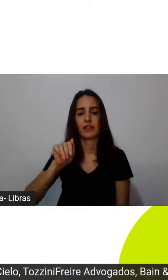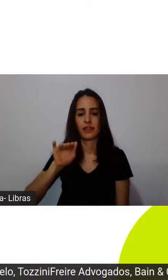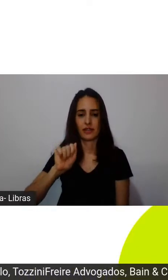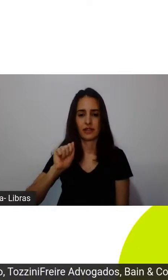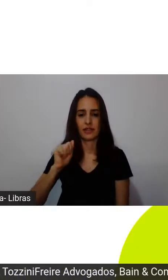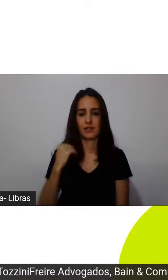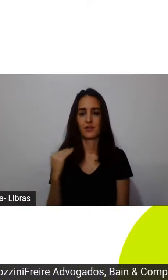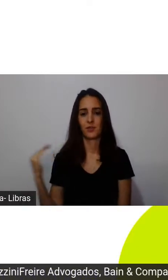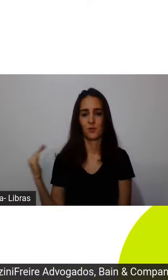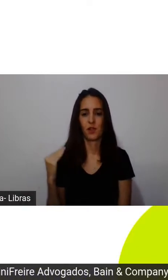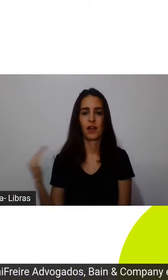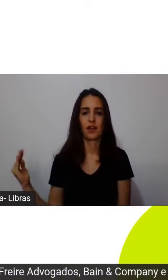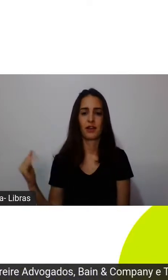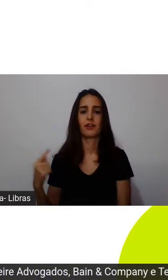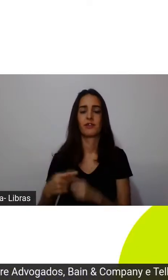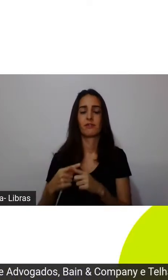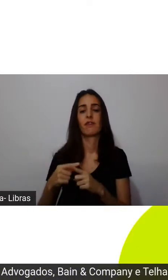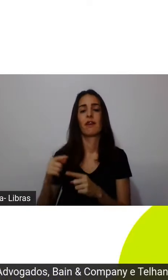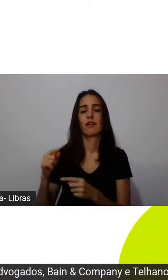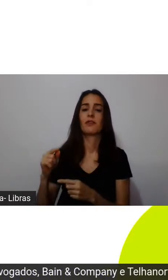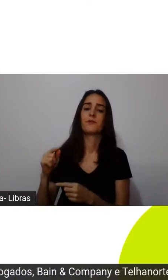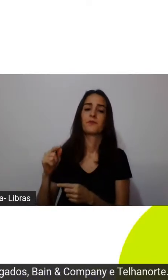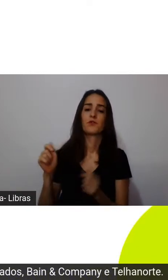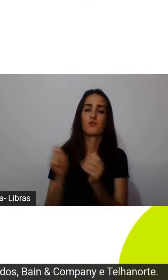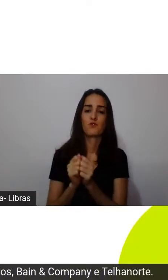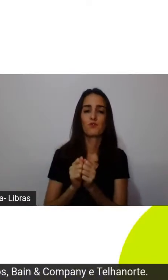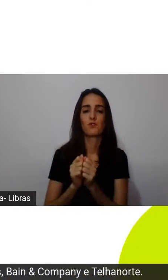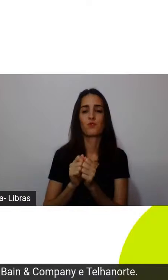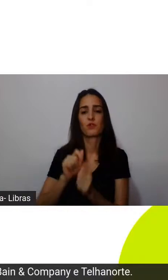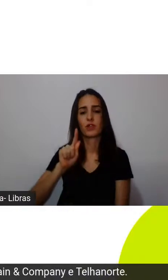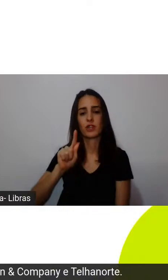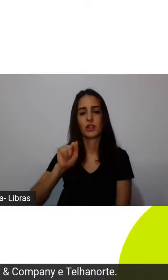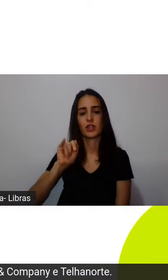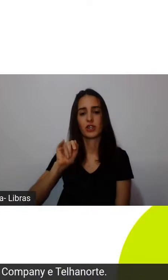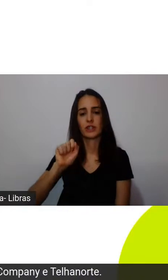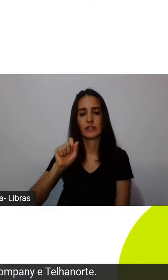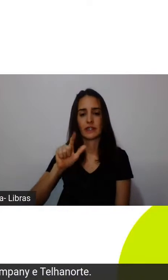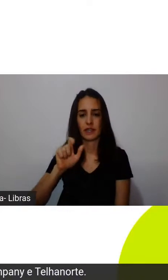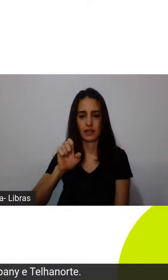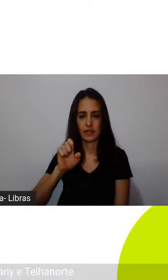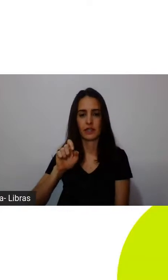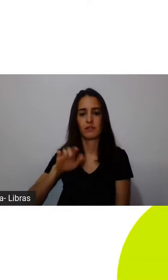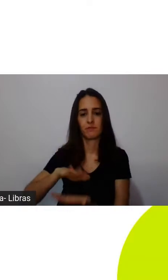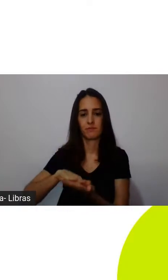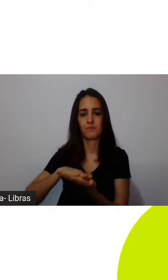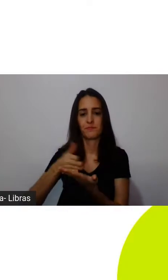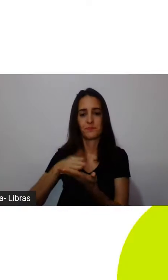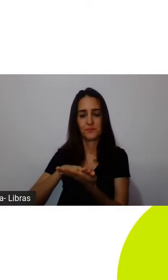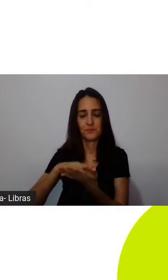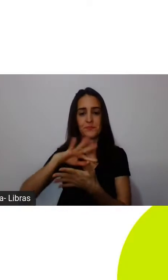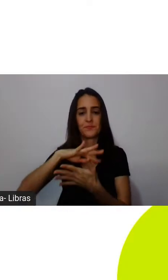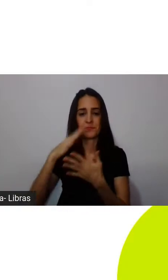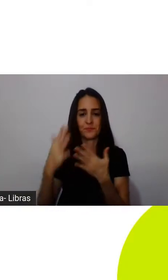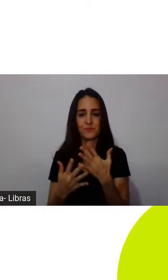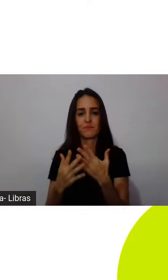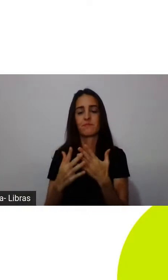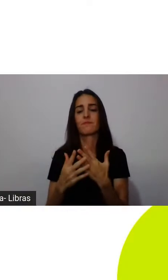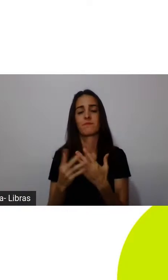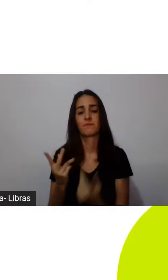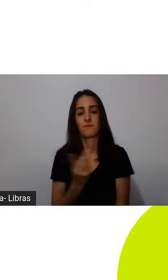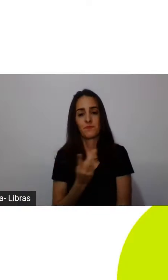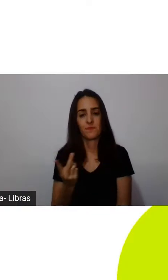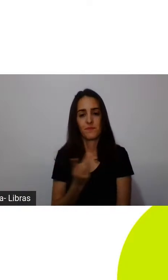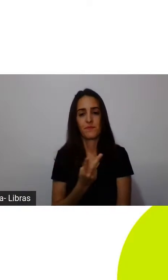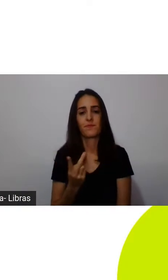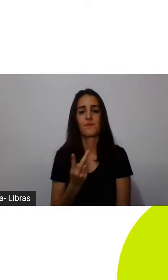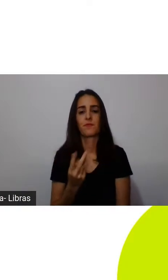né, que vai revezar com a Gisele, fazendo esse belíssimo trabalho que é trazer um público